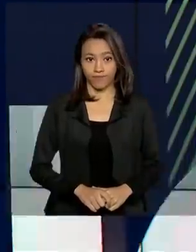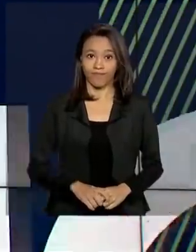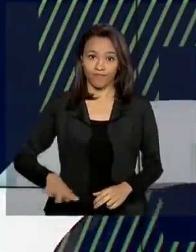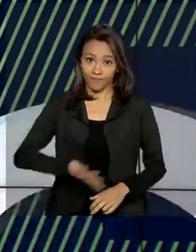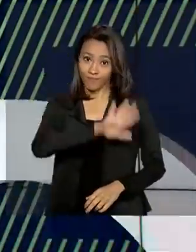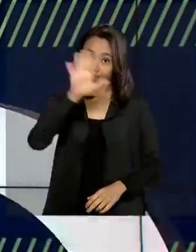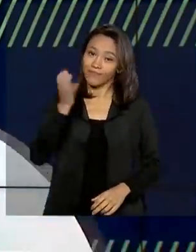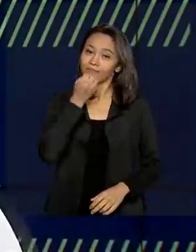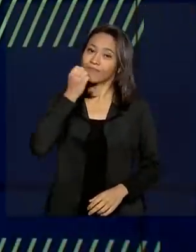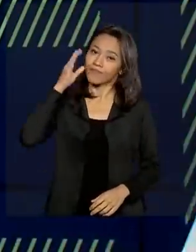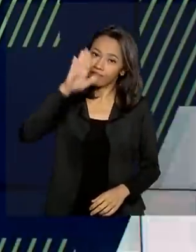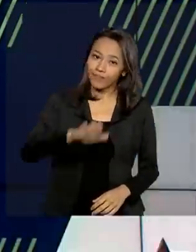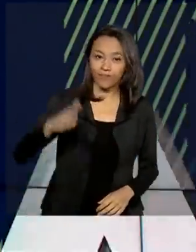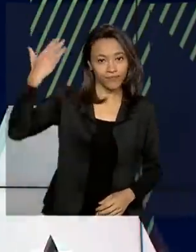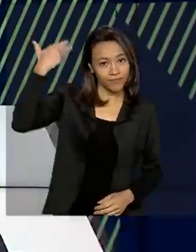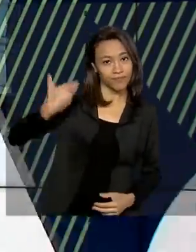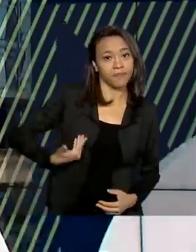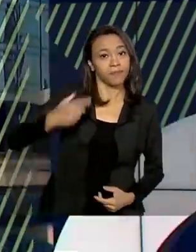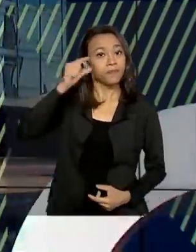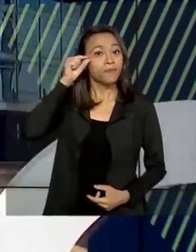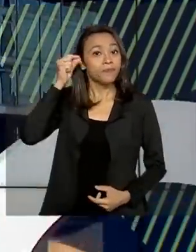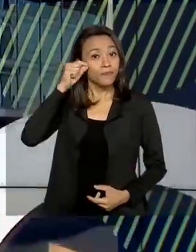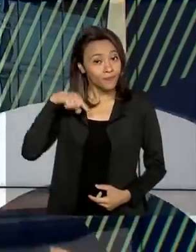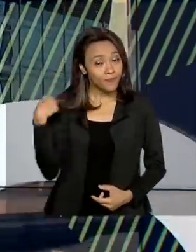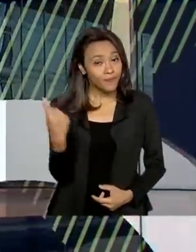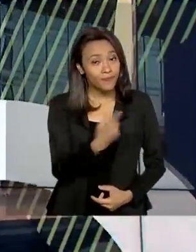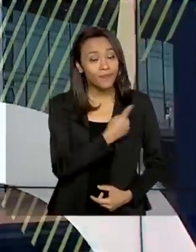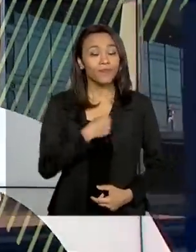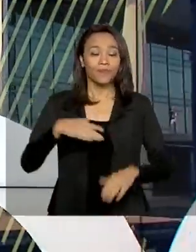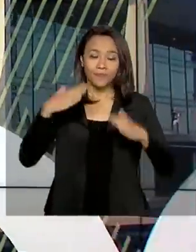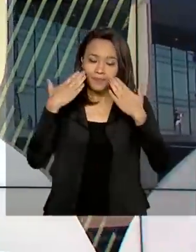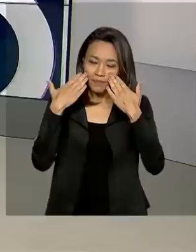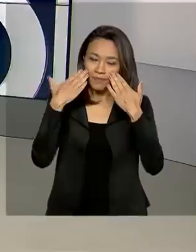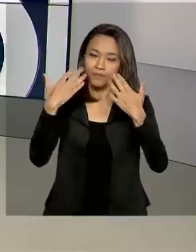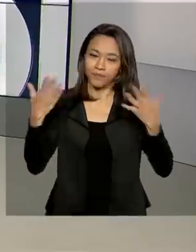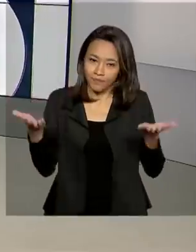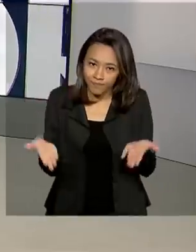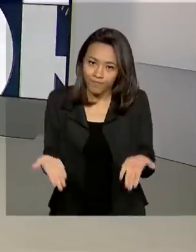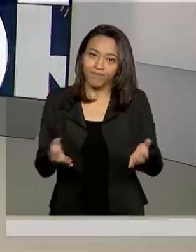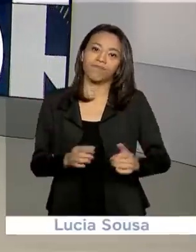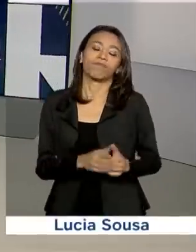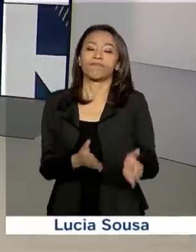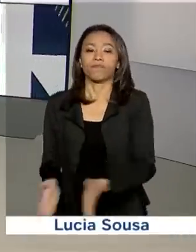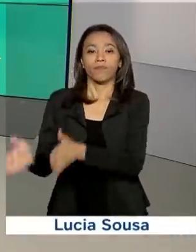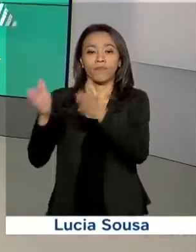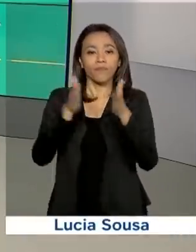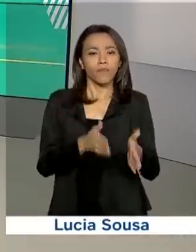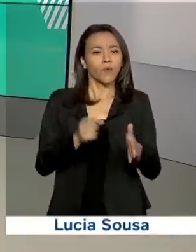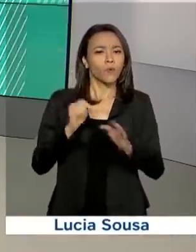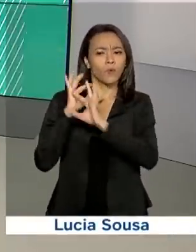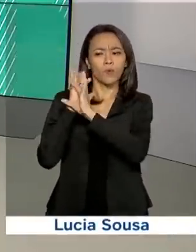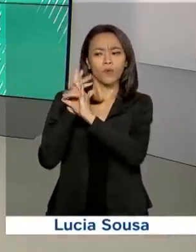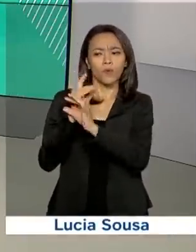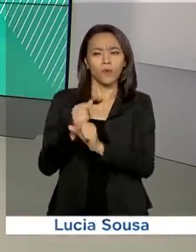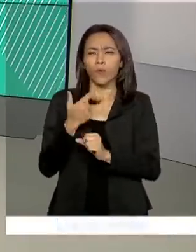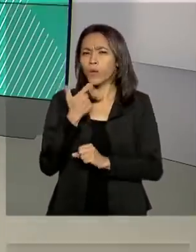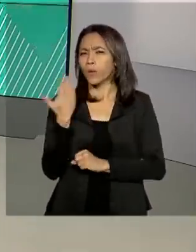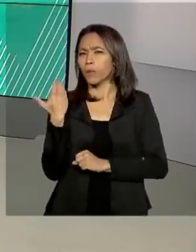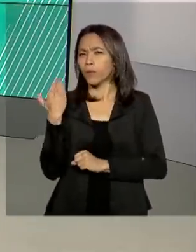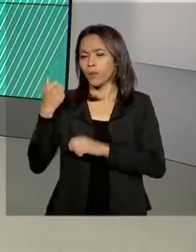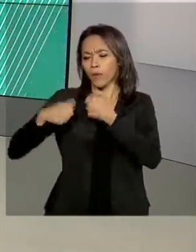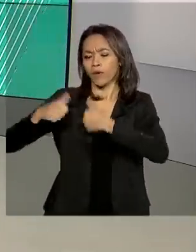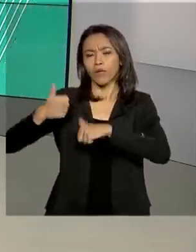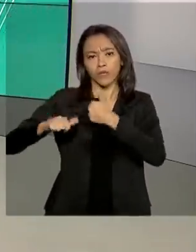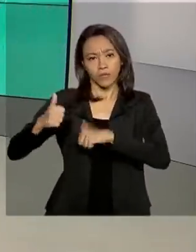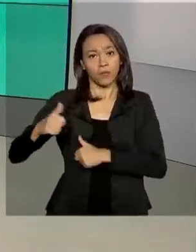Olá, boa tarde. Eu sou Roberto Camargo e já estou de volta com o governo agora. De acordo com o balanço divulgado agora há pouco pela